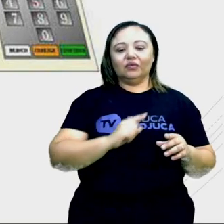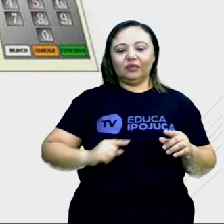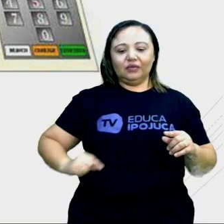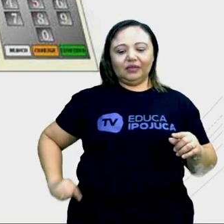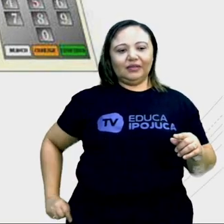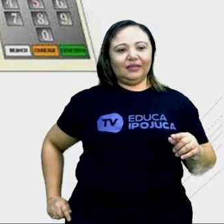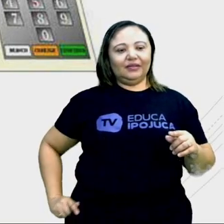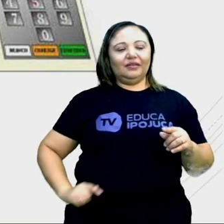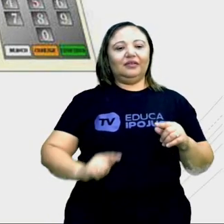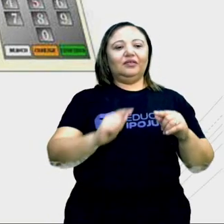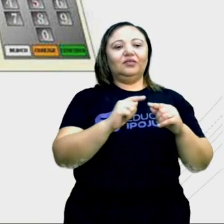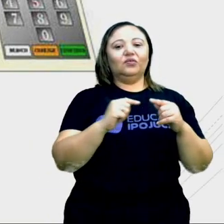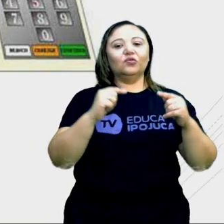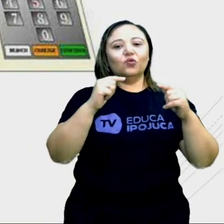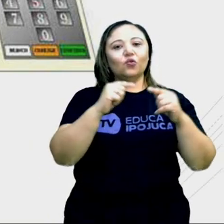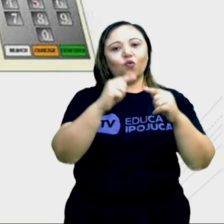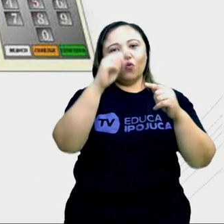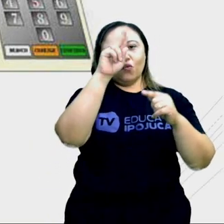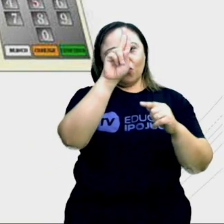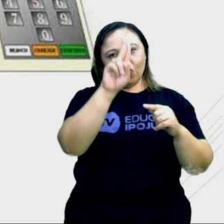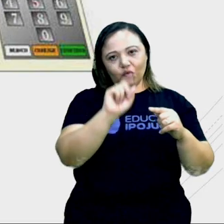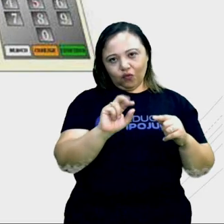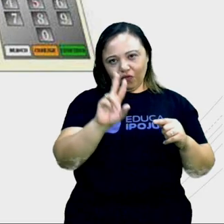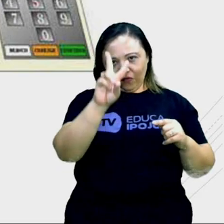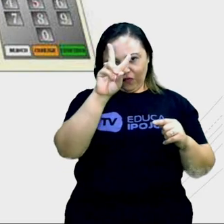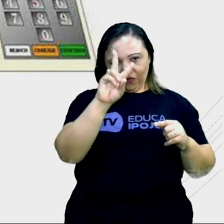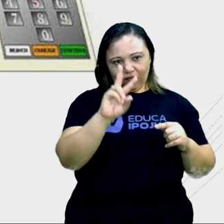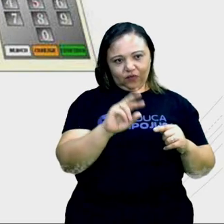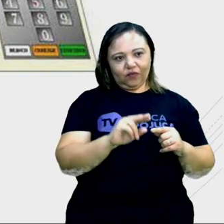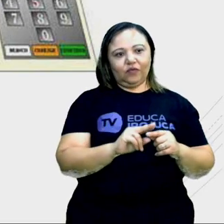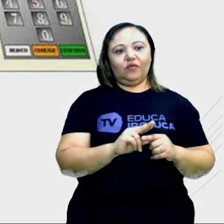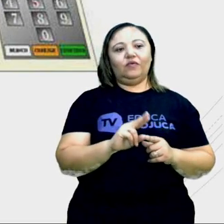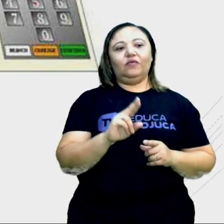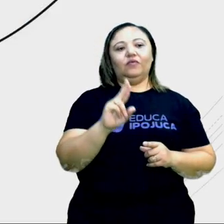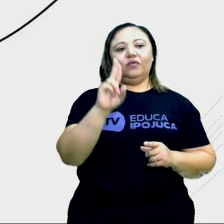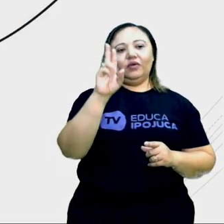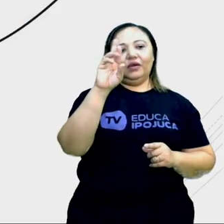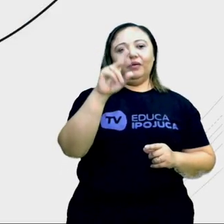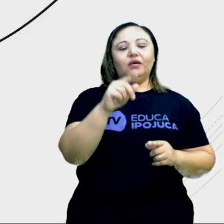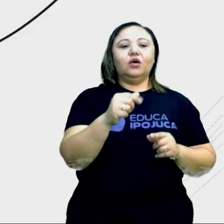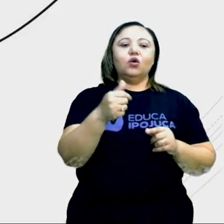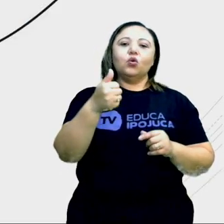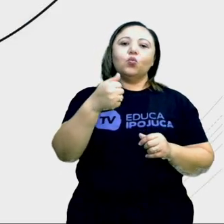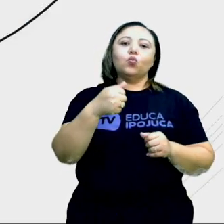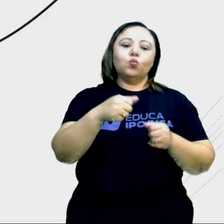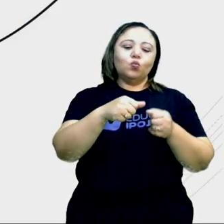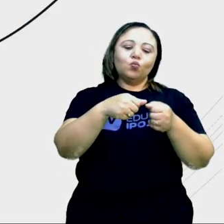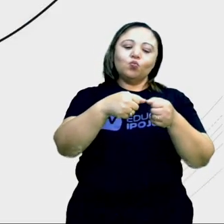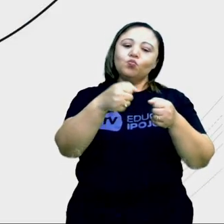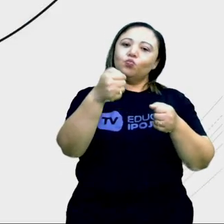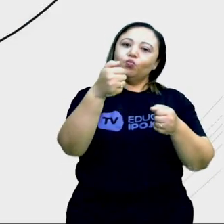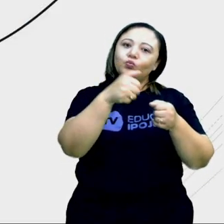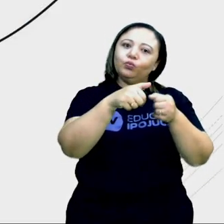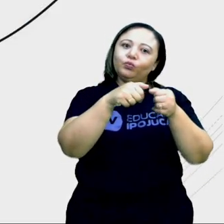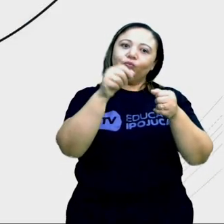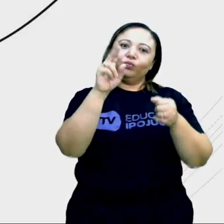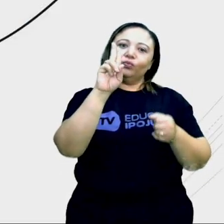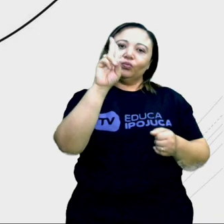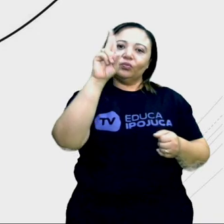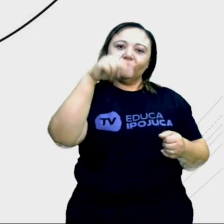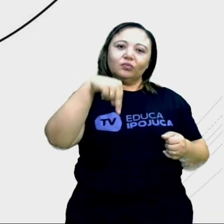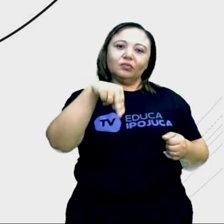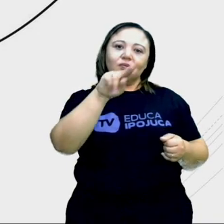começa com a letrinha U. Vamos ver o que tem mais. Unha,